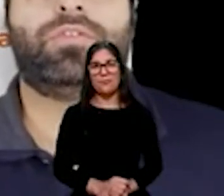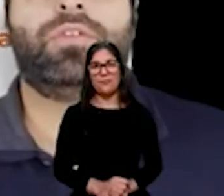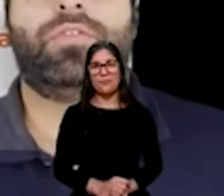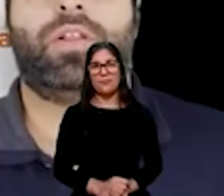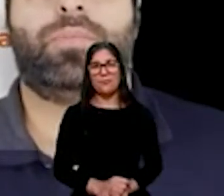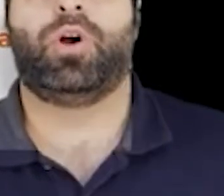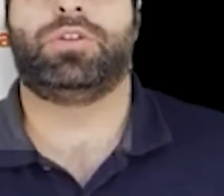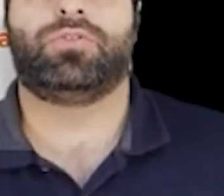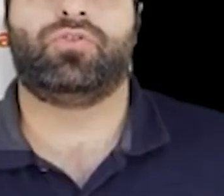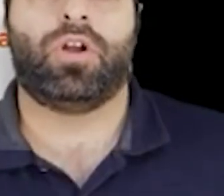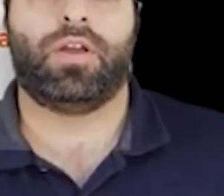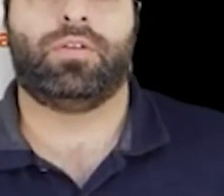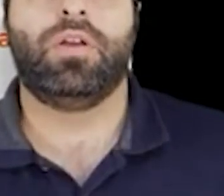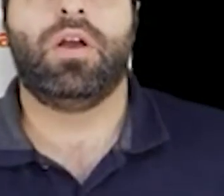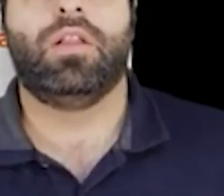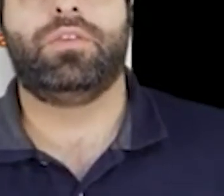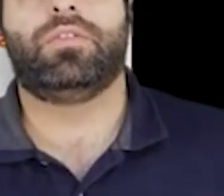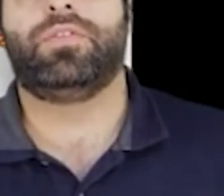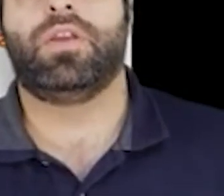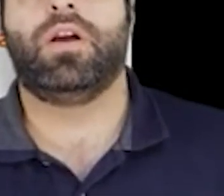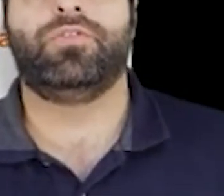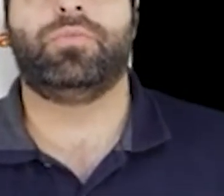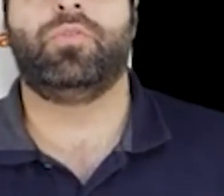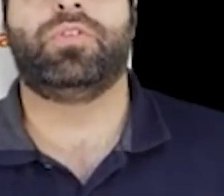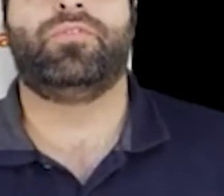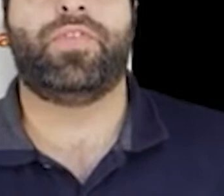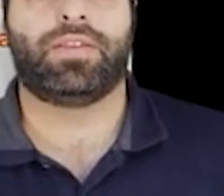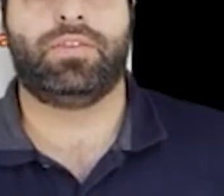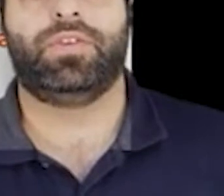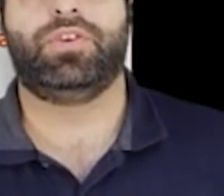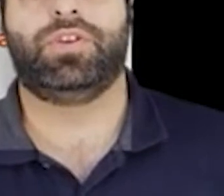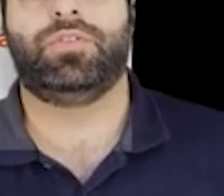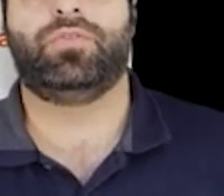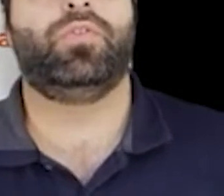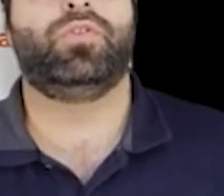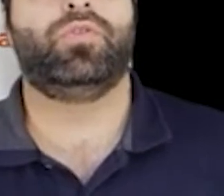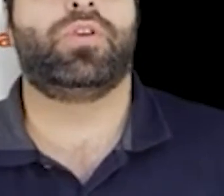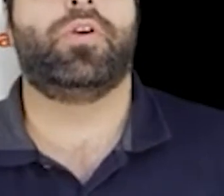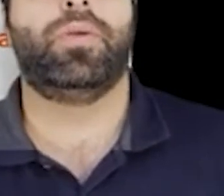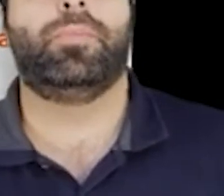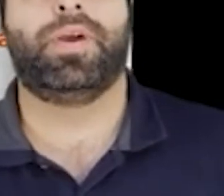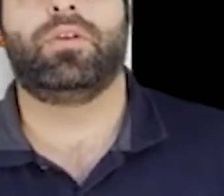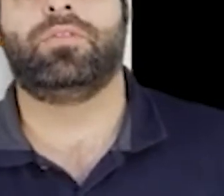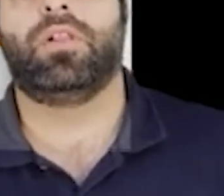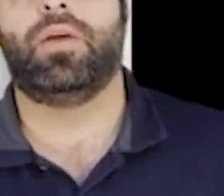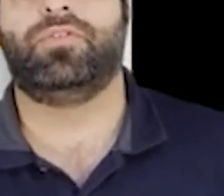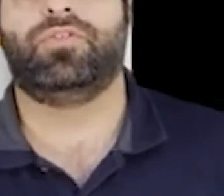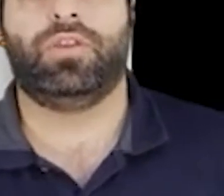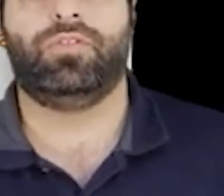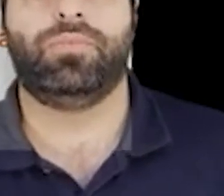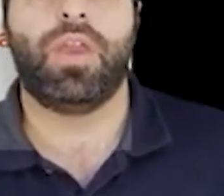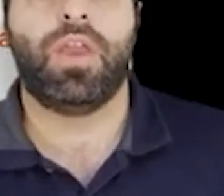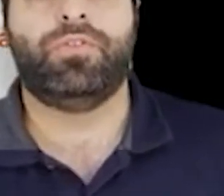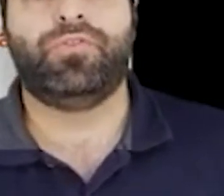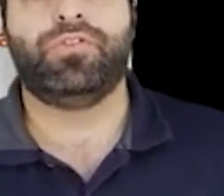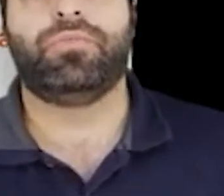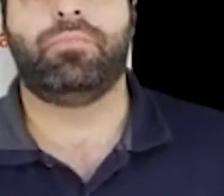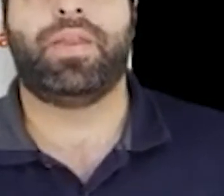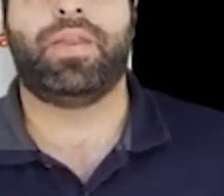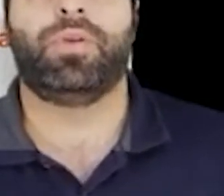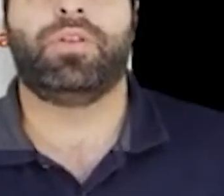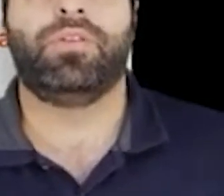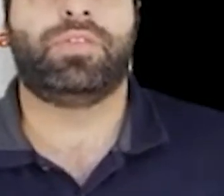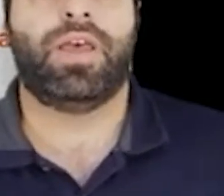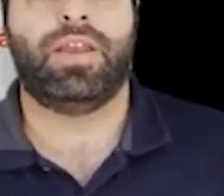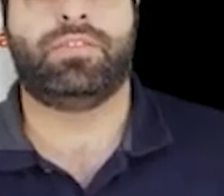cientistas gathered para desenvolver o Project Drawdown, a lista dos 100 mais efetivos para reduzir nosso impacto em climate change. O